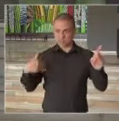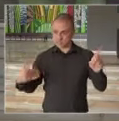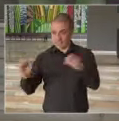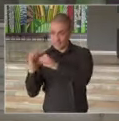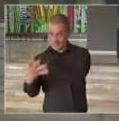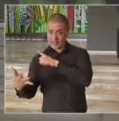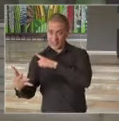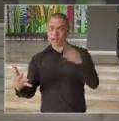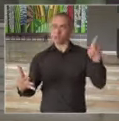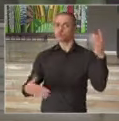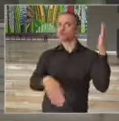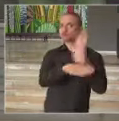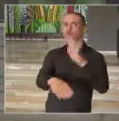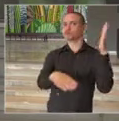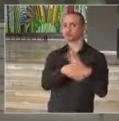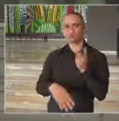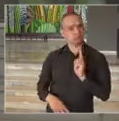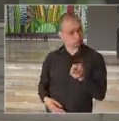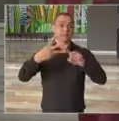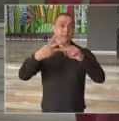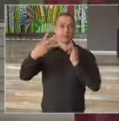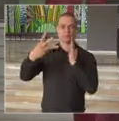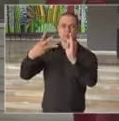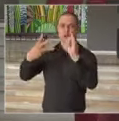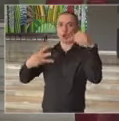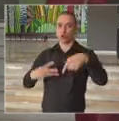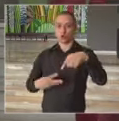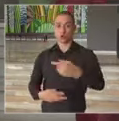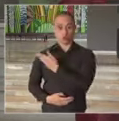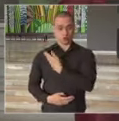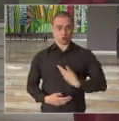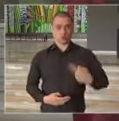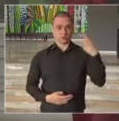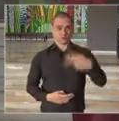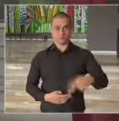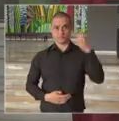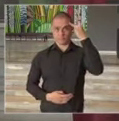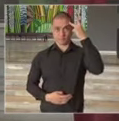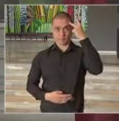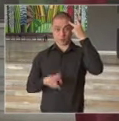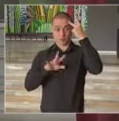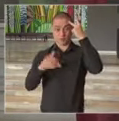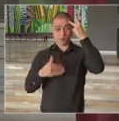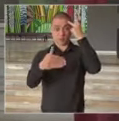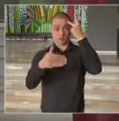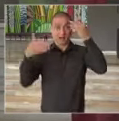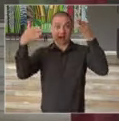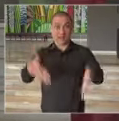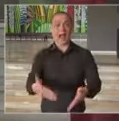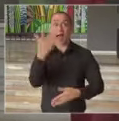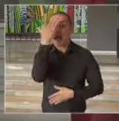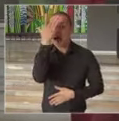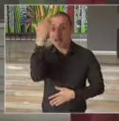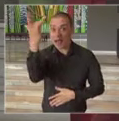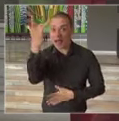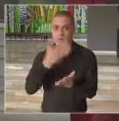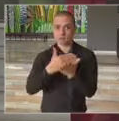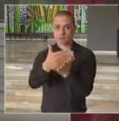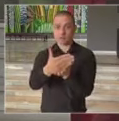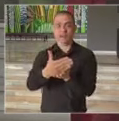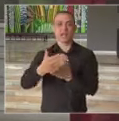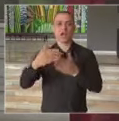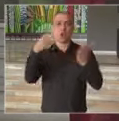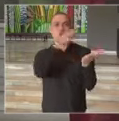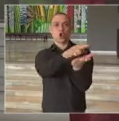enfrentamento da pandemia. O governo implantará, a partir de amanhã, 50 novos